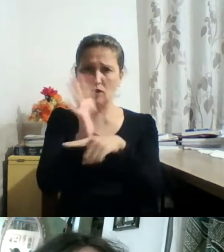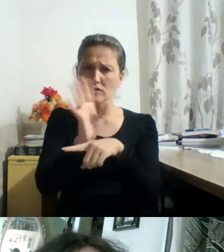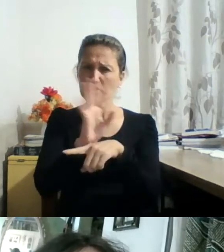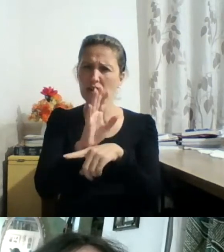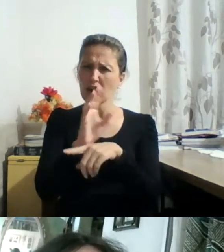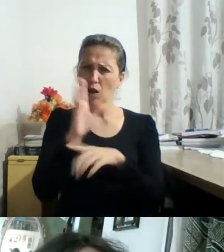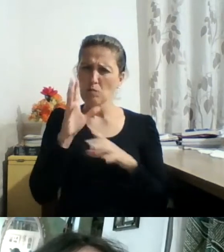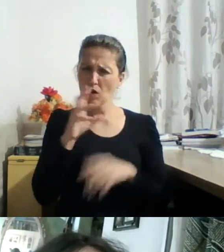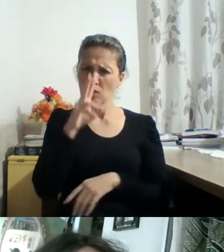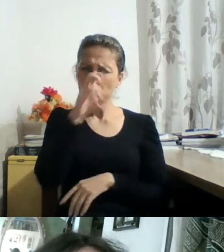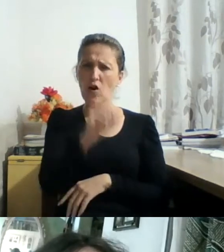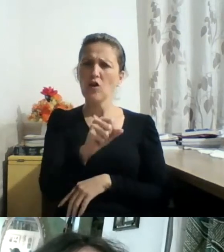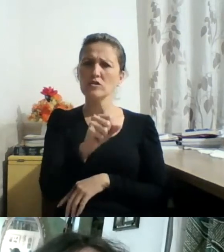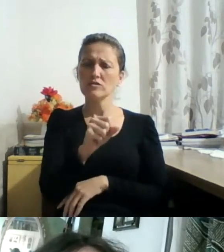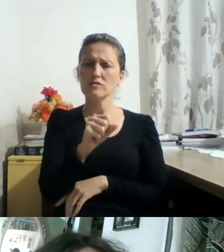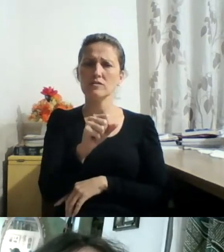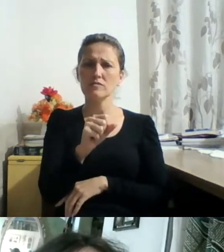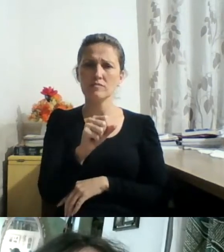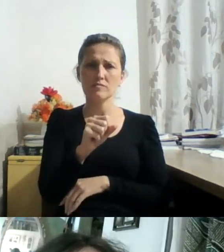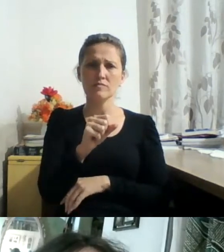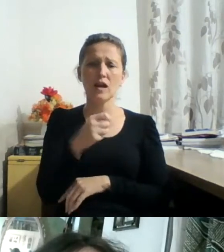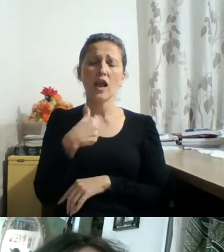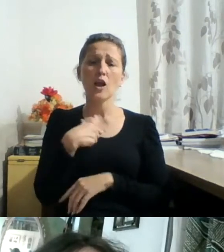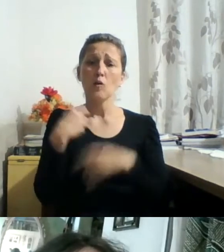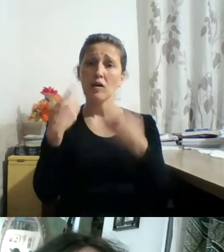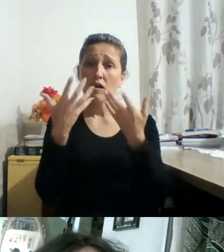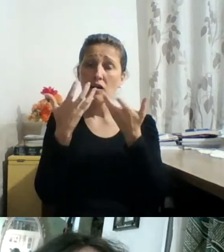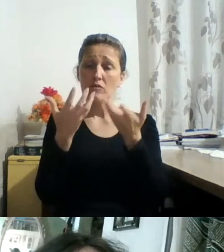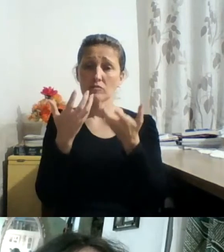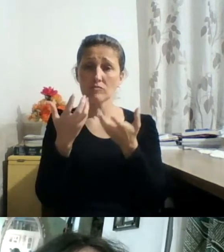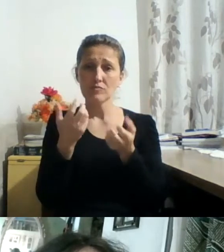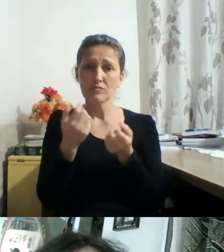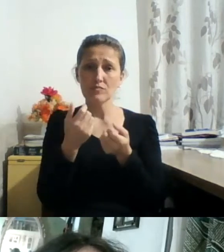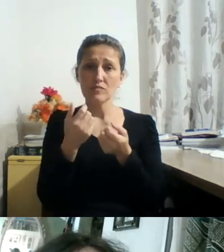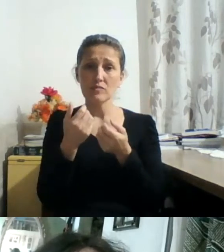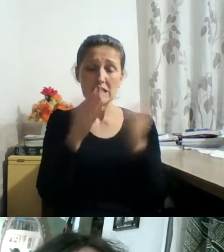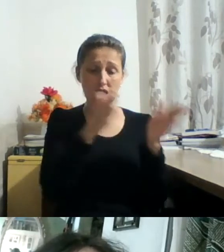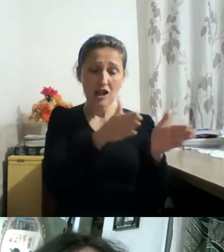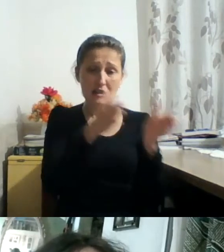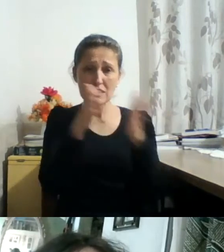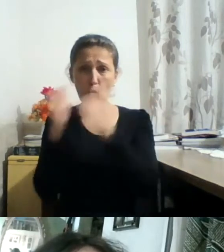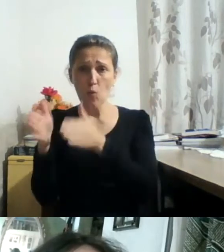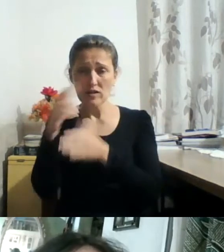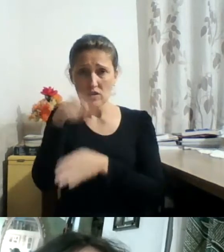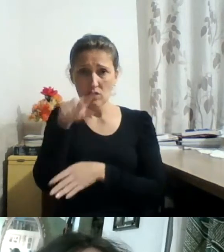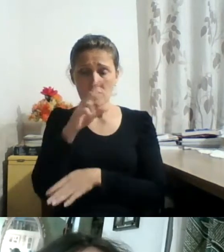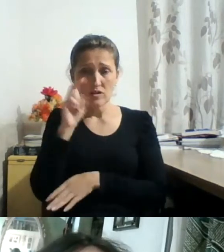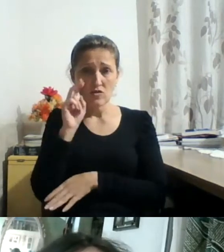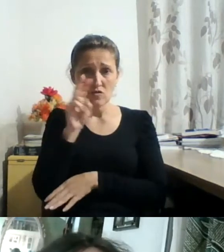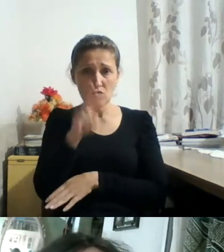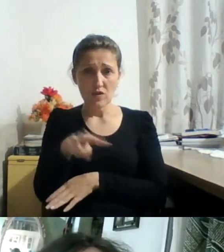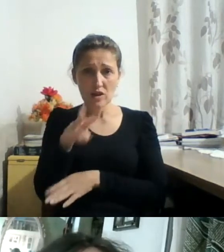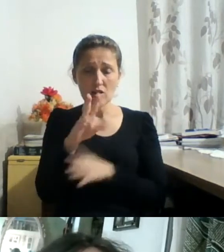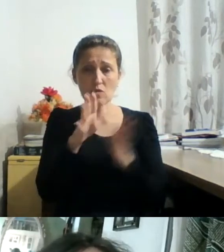Fantástico quando eu pretendo essas sequências que vocês viram, essas sequências não se